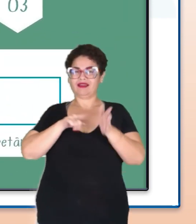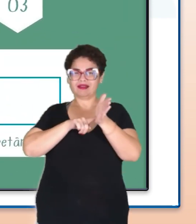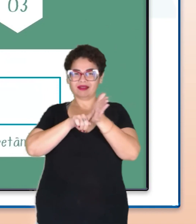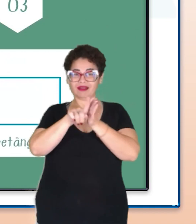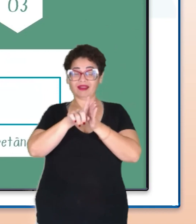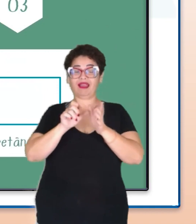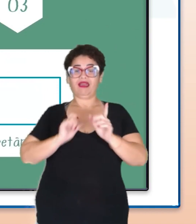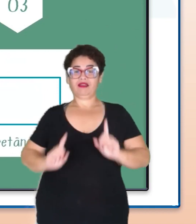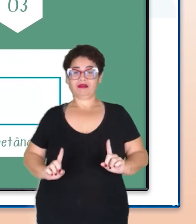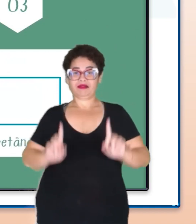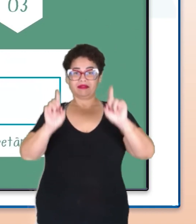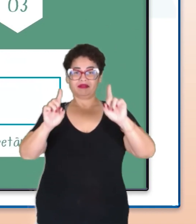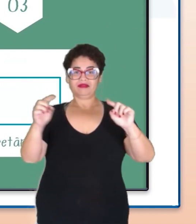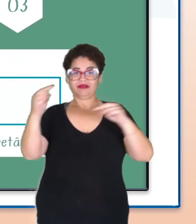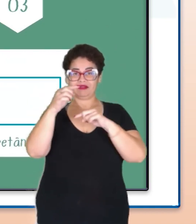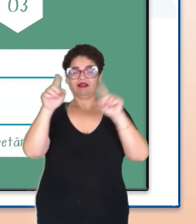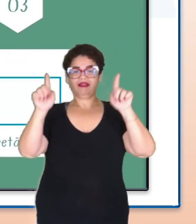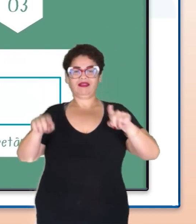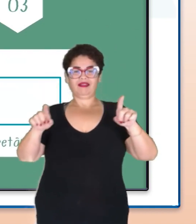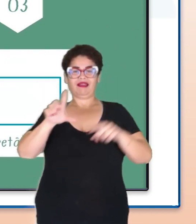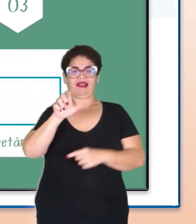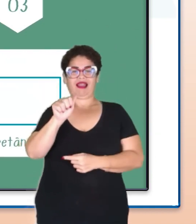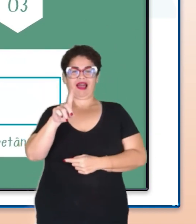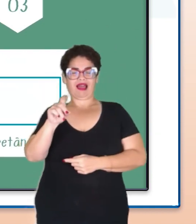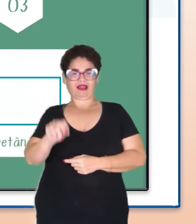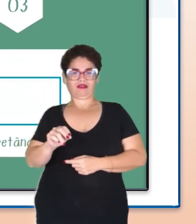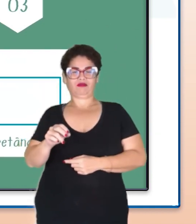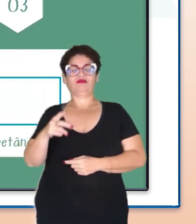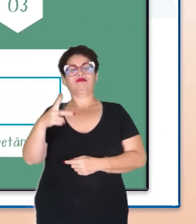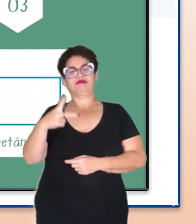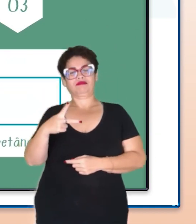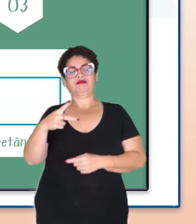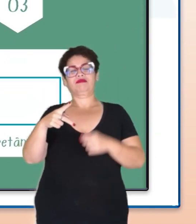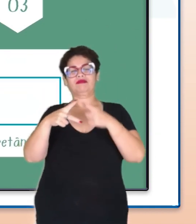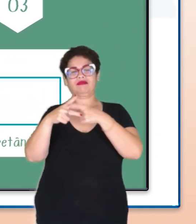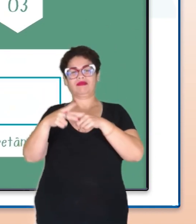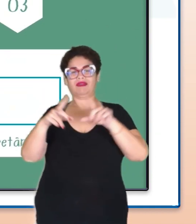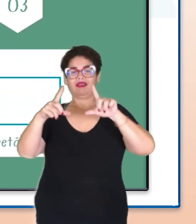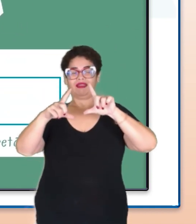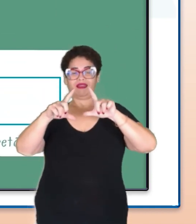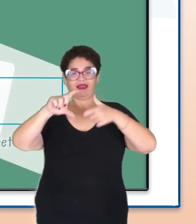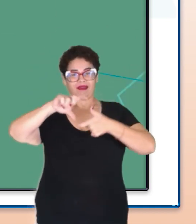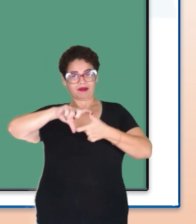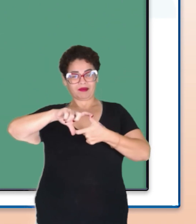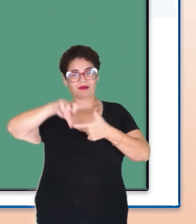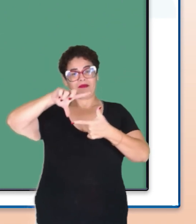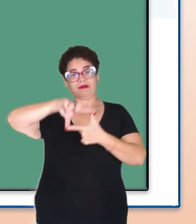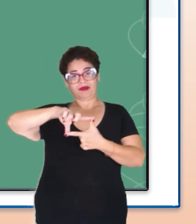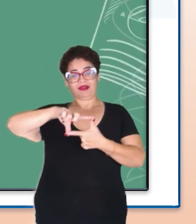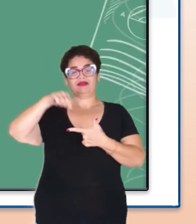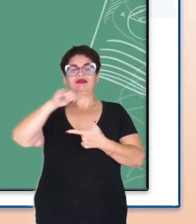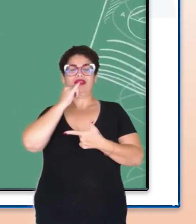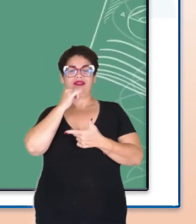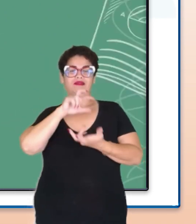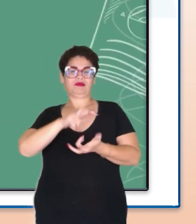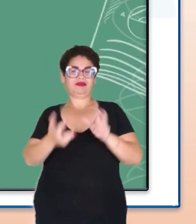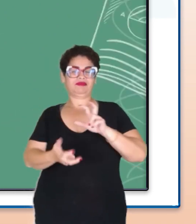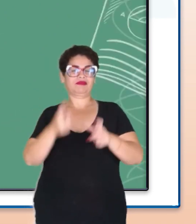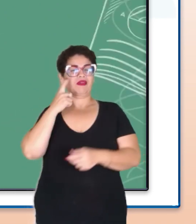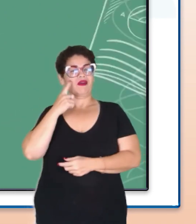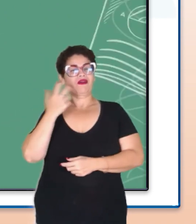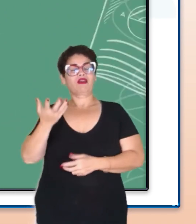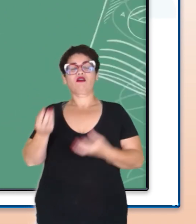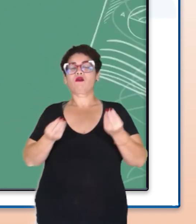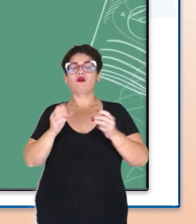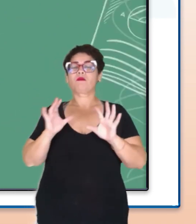são os lados do polígono. O triângulo, o pentágono regular e o retângulo são exemplos de polígonos. Vejamos como calcular